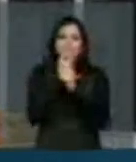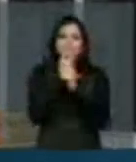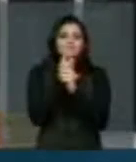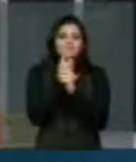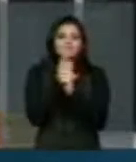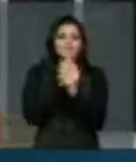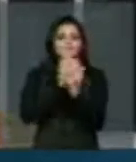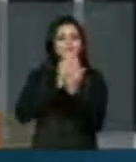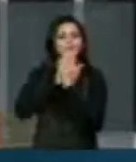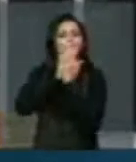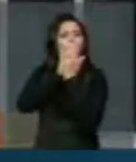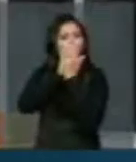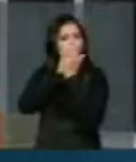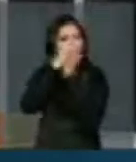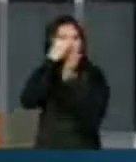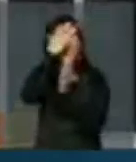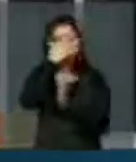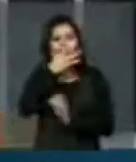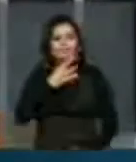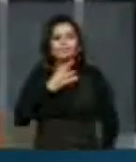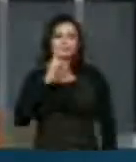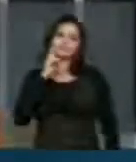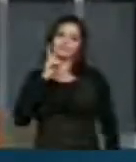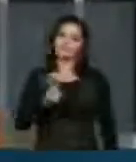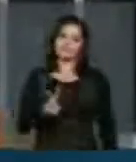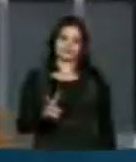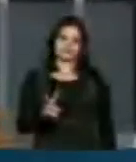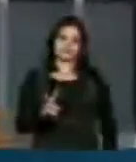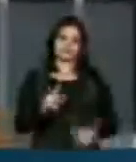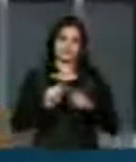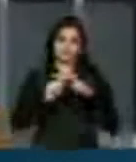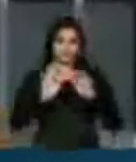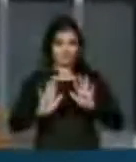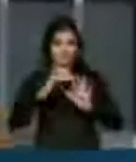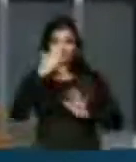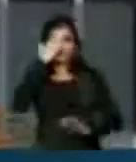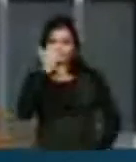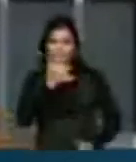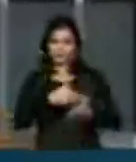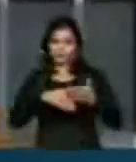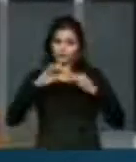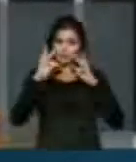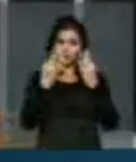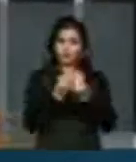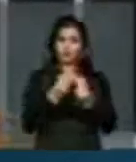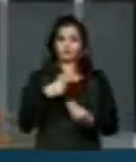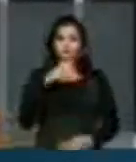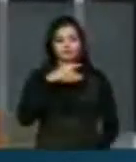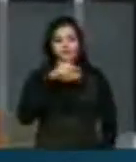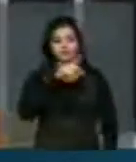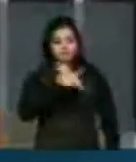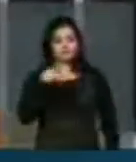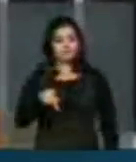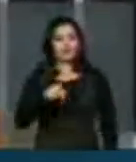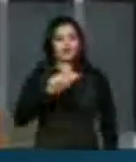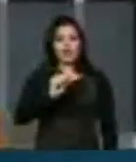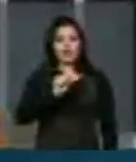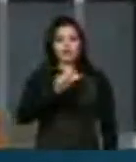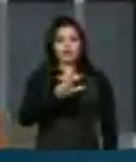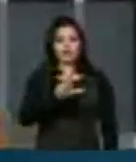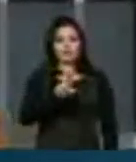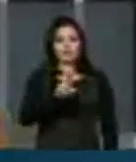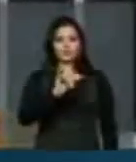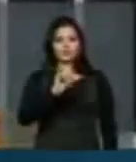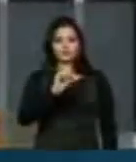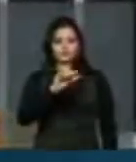mas sei que todo mundo que gostava muito do professor Aloysio teve nele uma